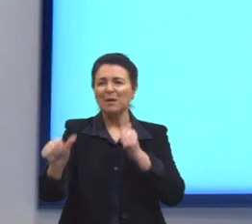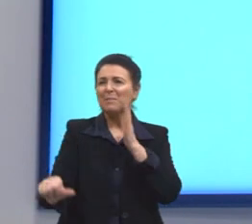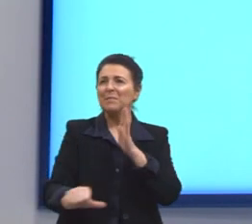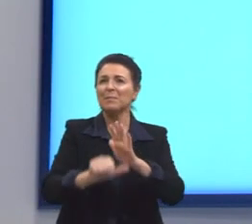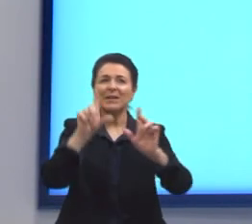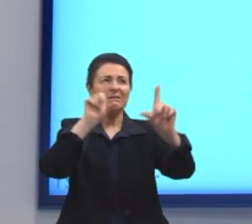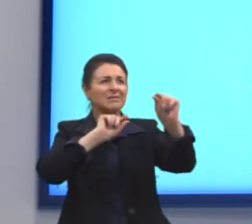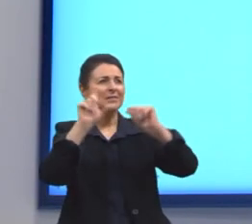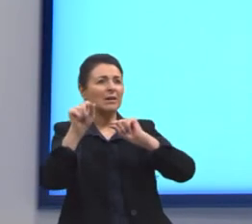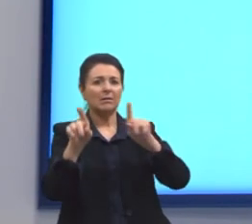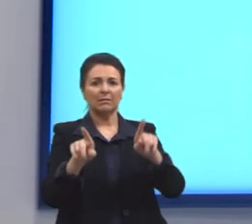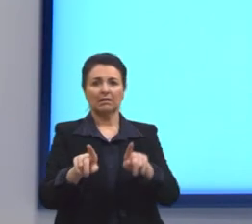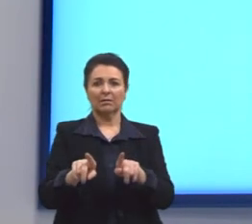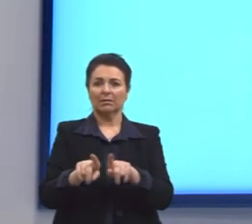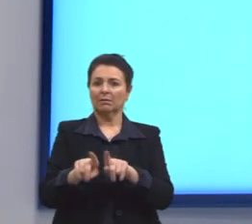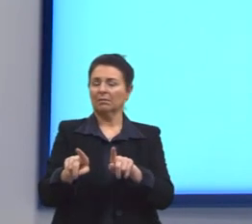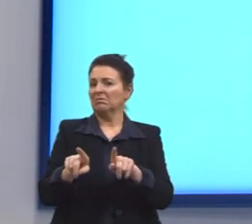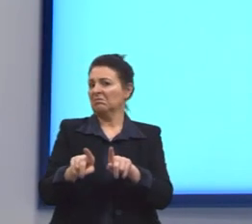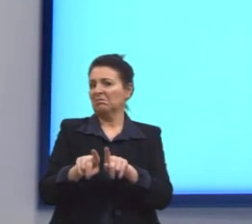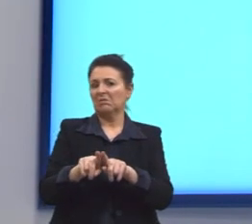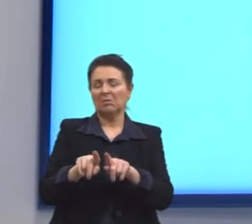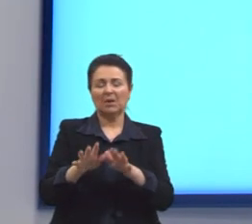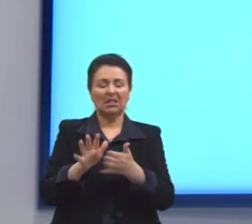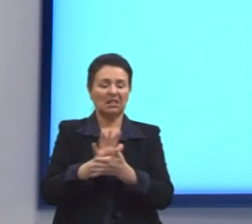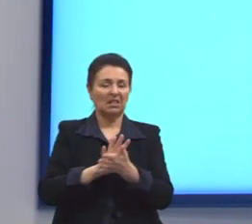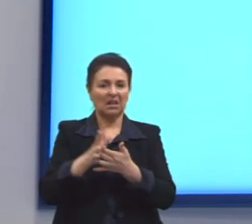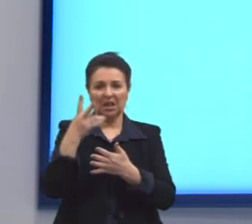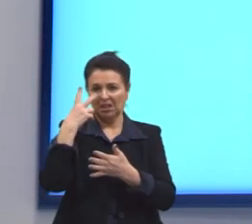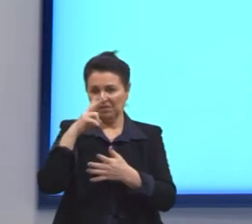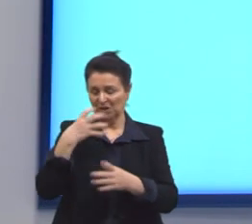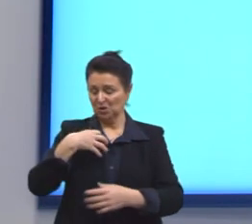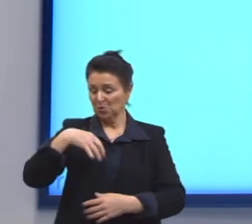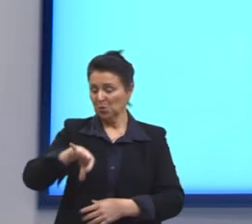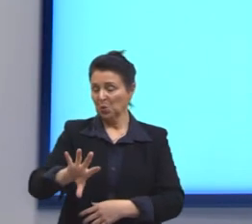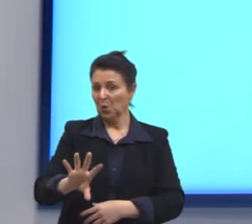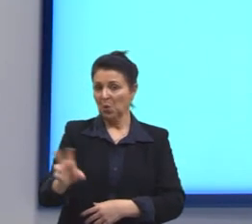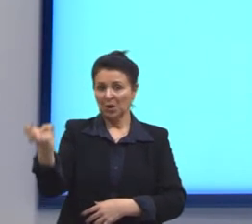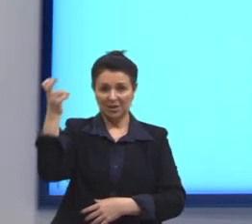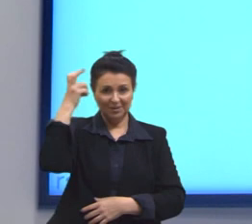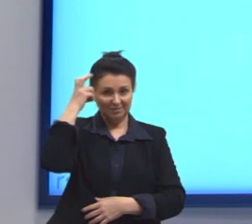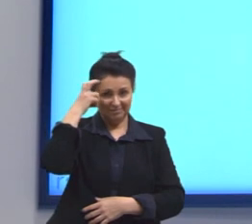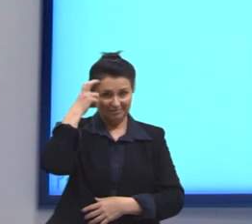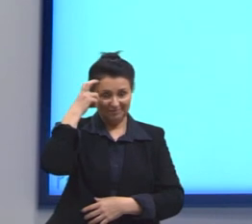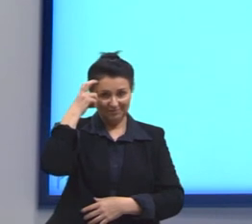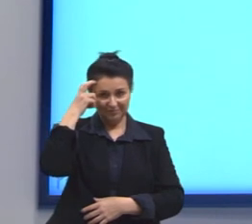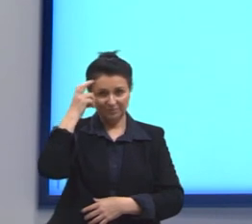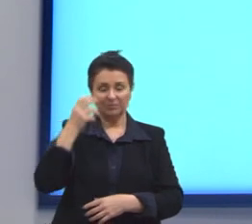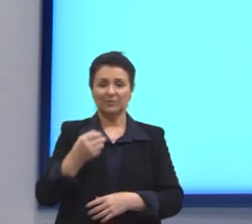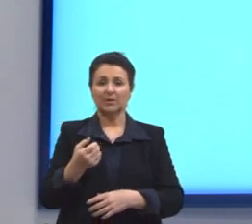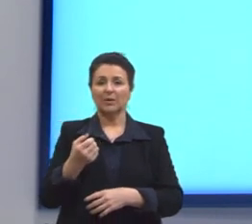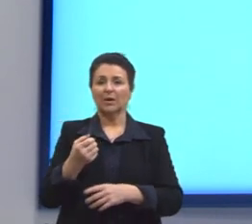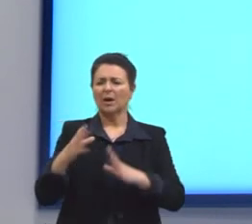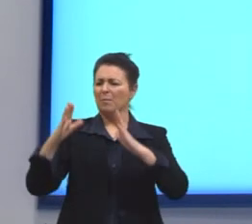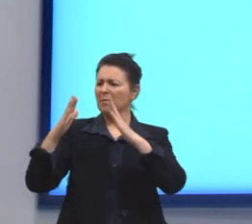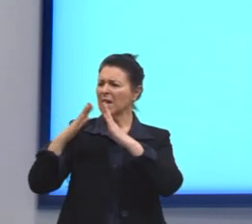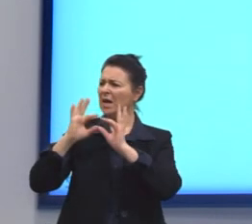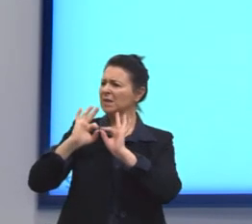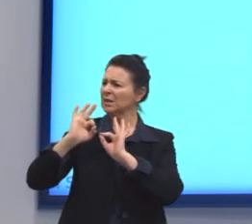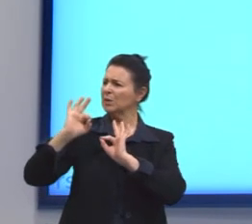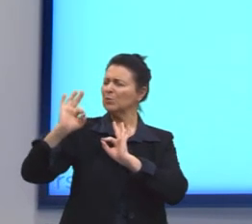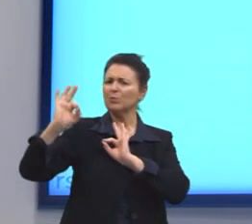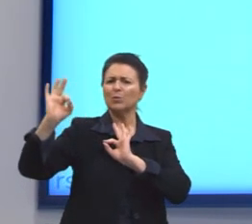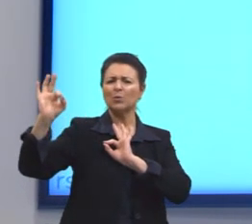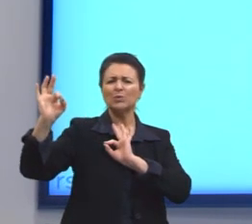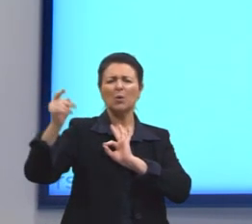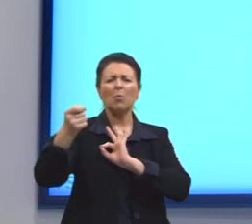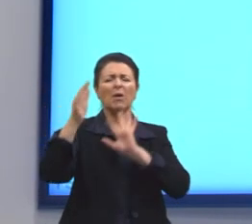vier. Também retrata, não tem nada de contracultural aqui de questionamento. No rancho fundo, bem para lá do